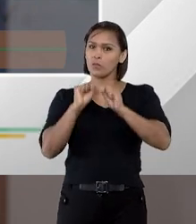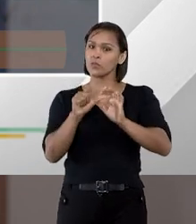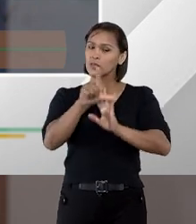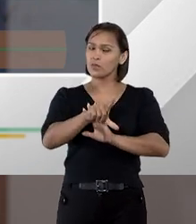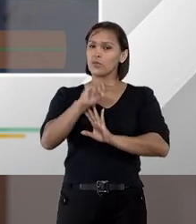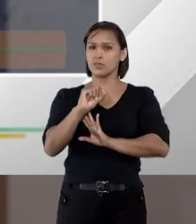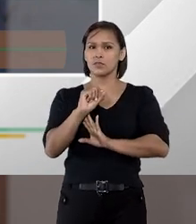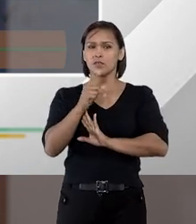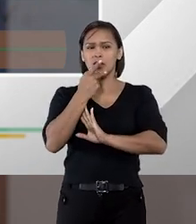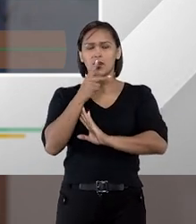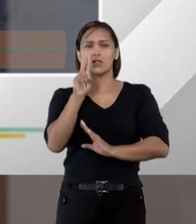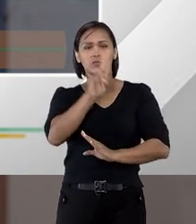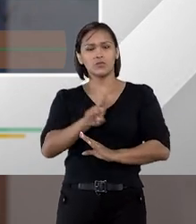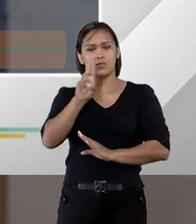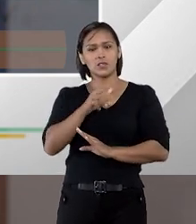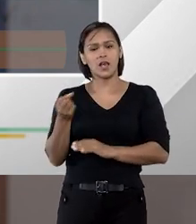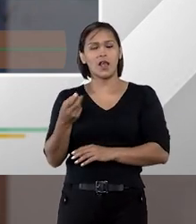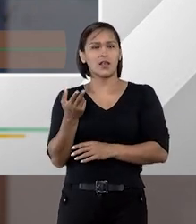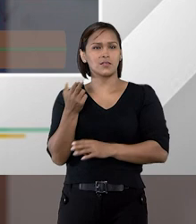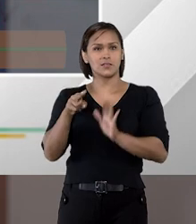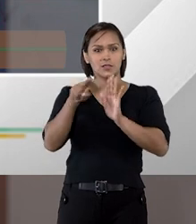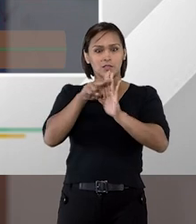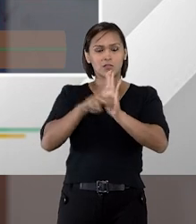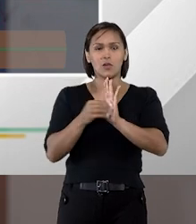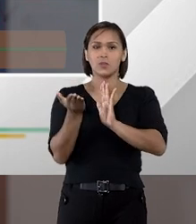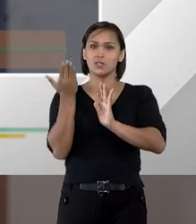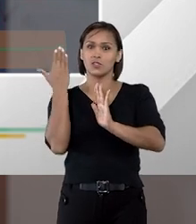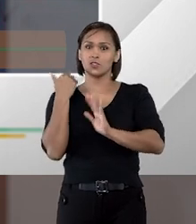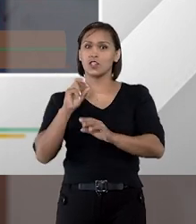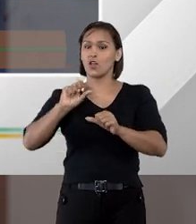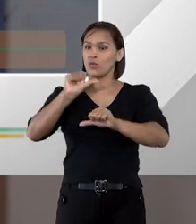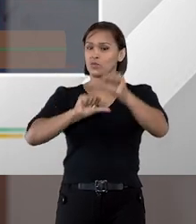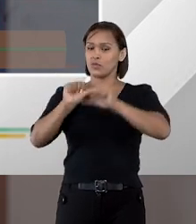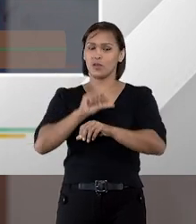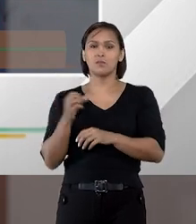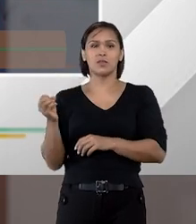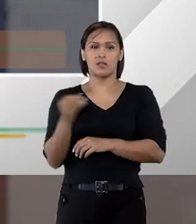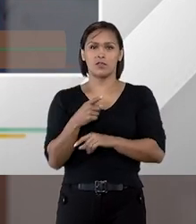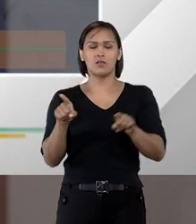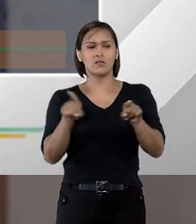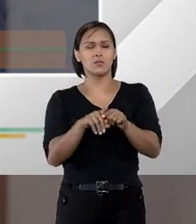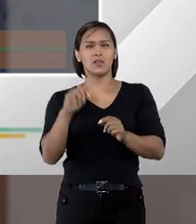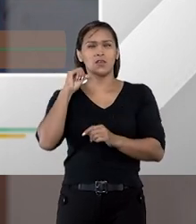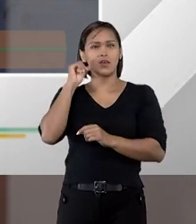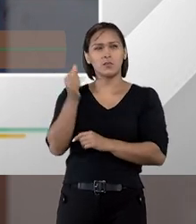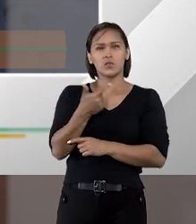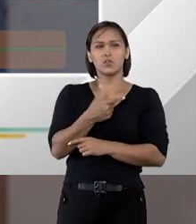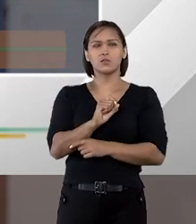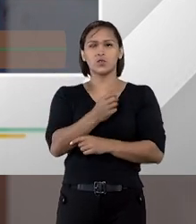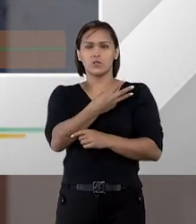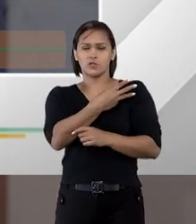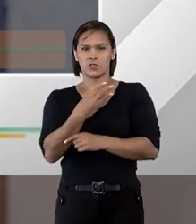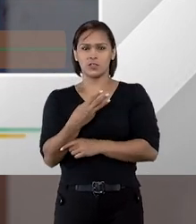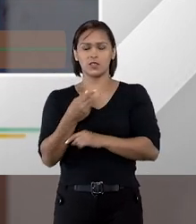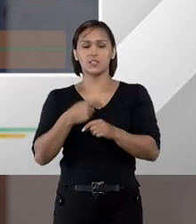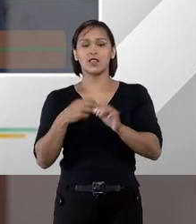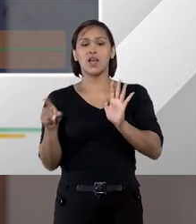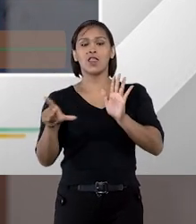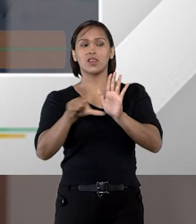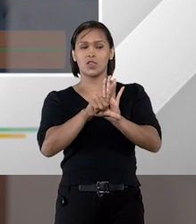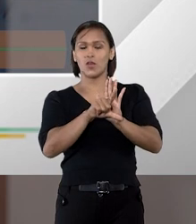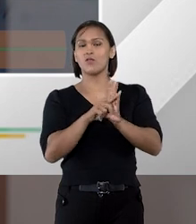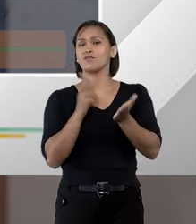poderão optar entre utilizar as normas antigas ou as novas, mas em abril de 2023, a nova